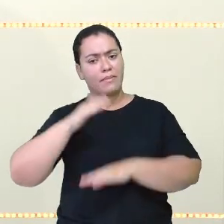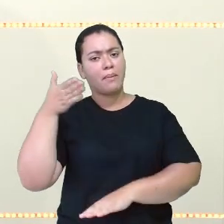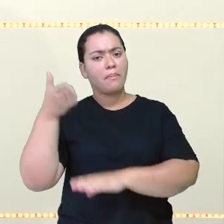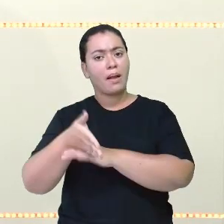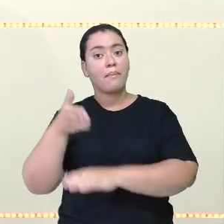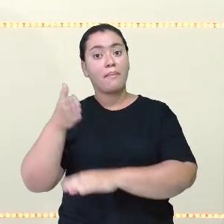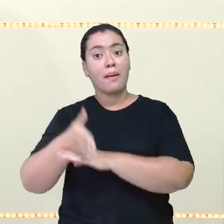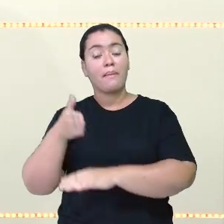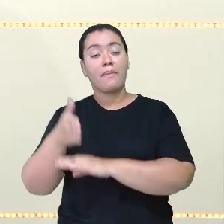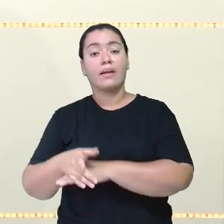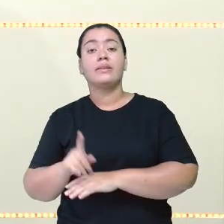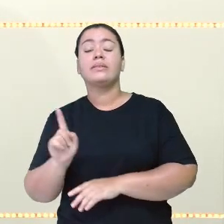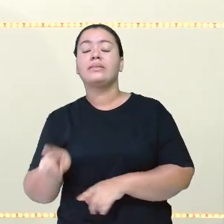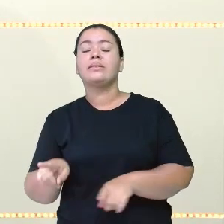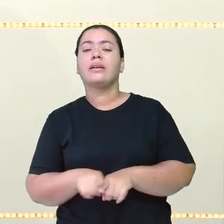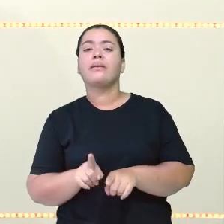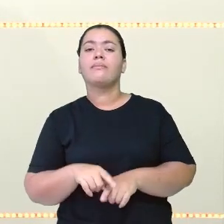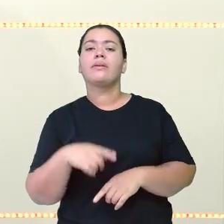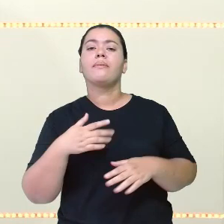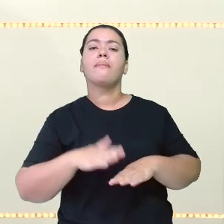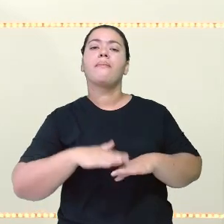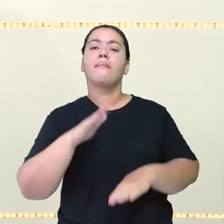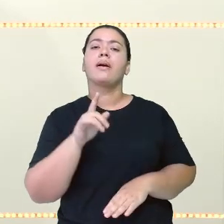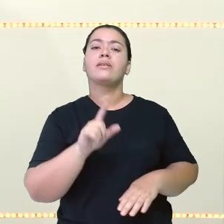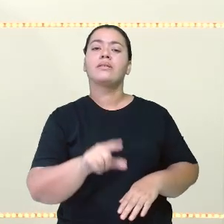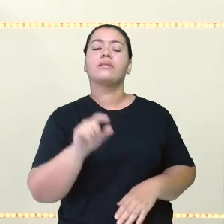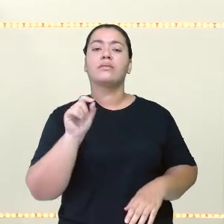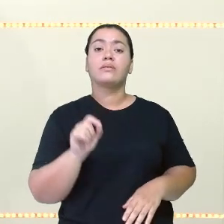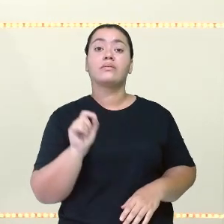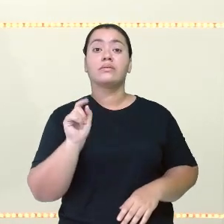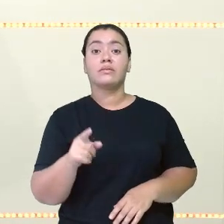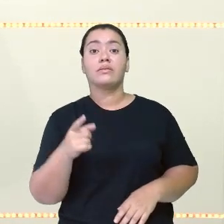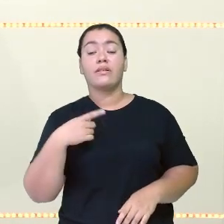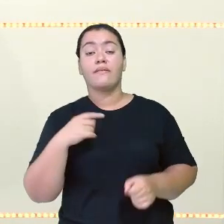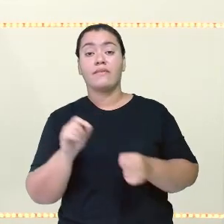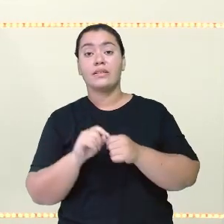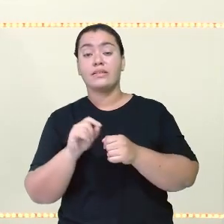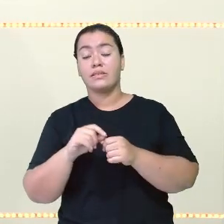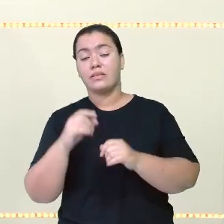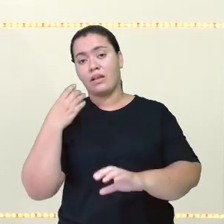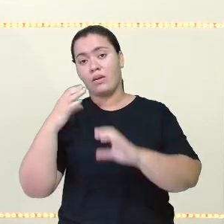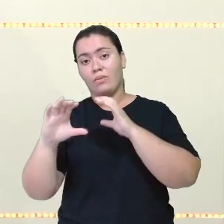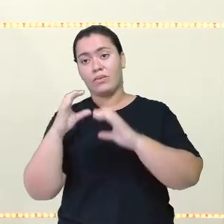disponibilidade, mais opções para fazer a comunicação.